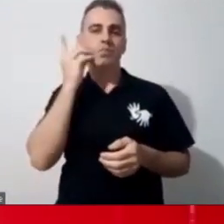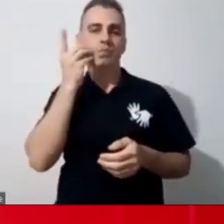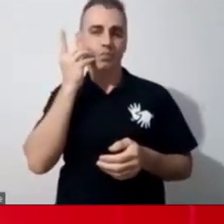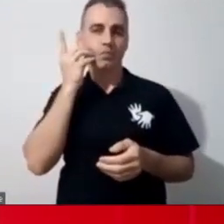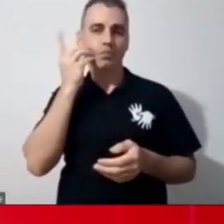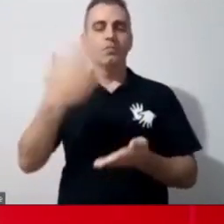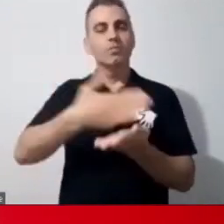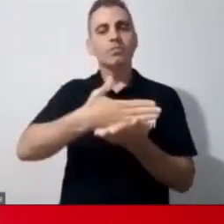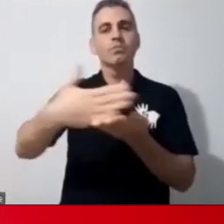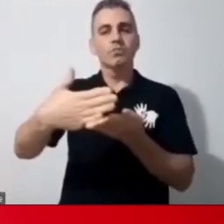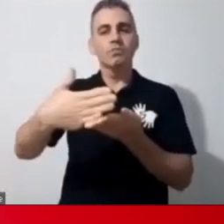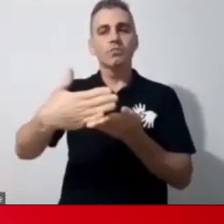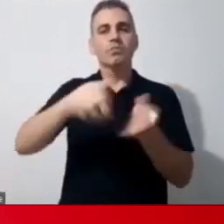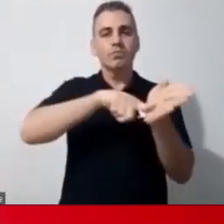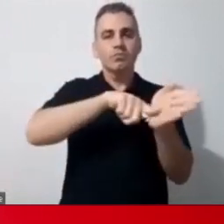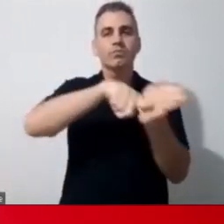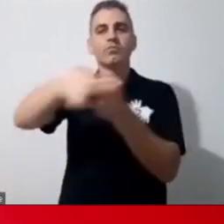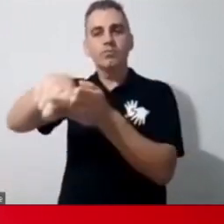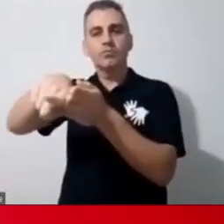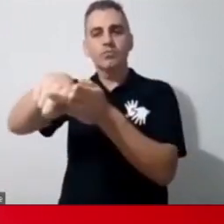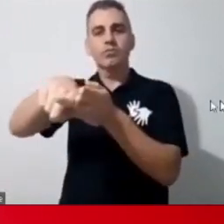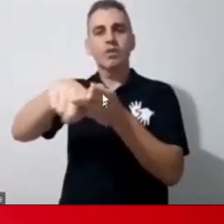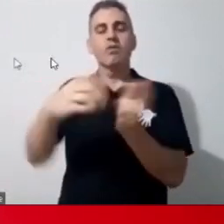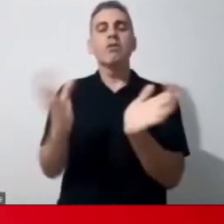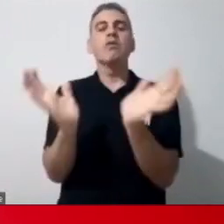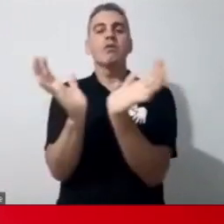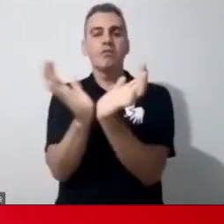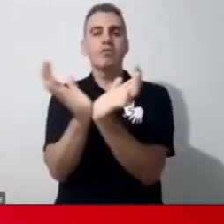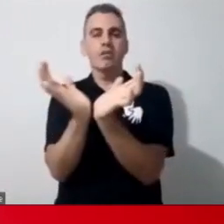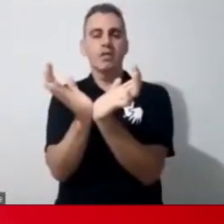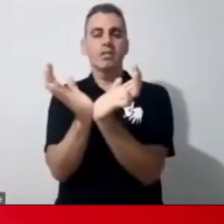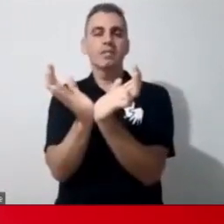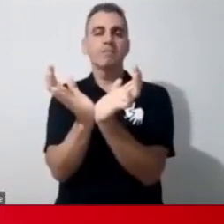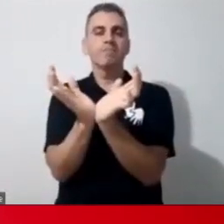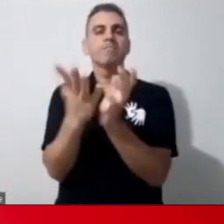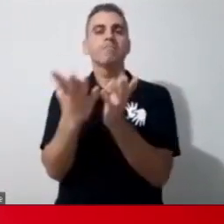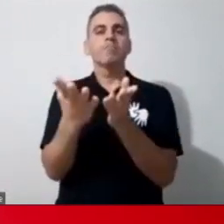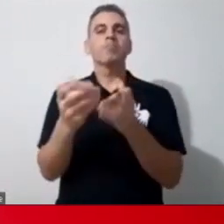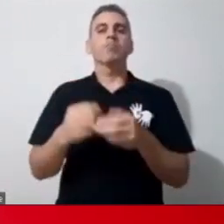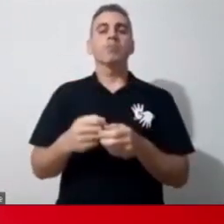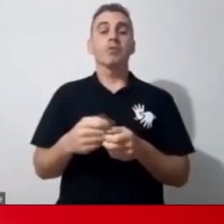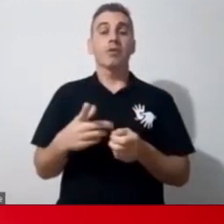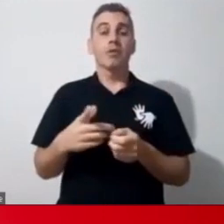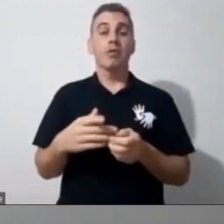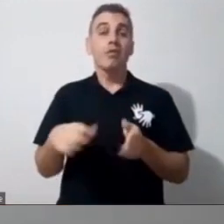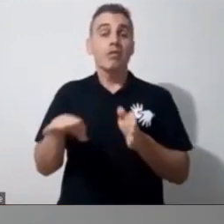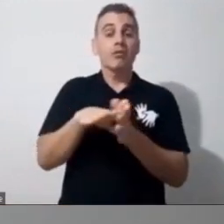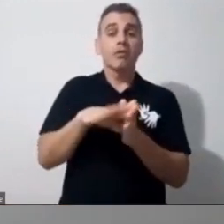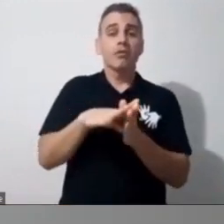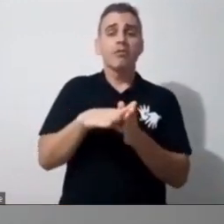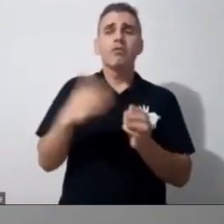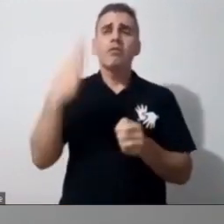com uma pergunta pras minhas colegas, instigando, porque eu quero saber o que elas